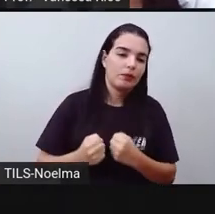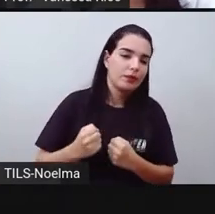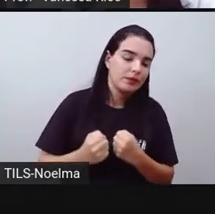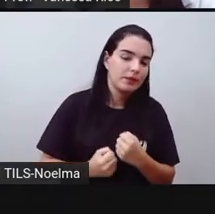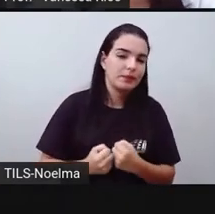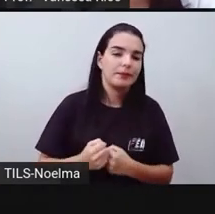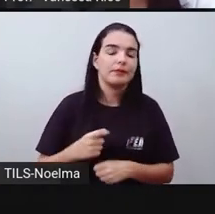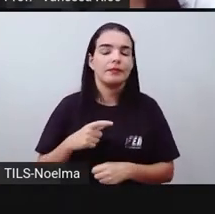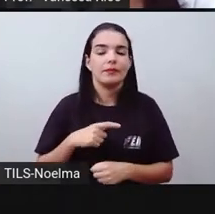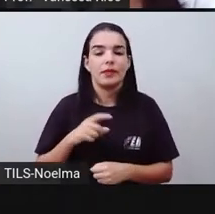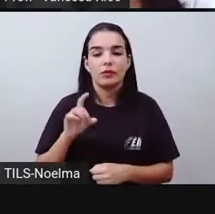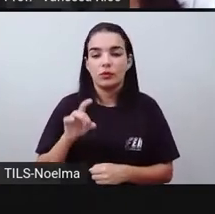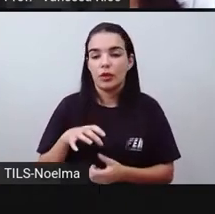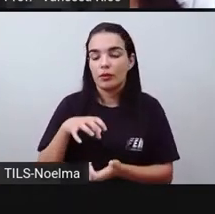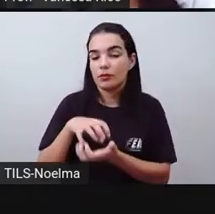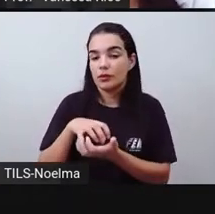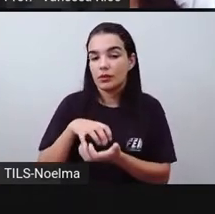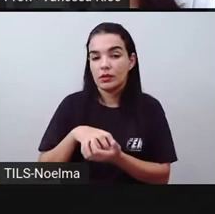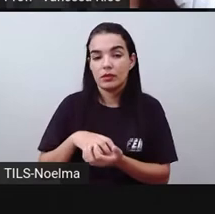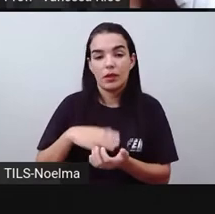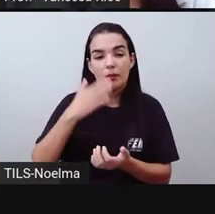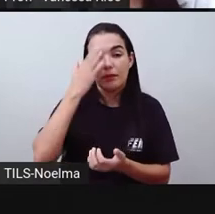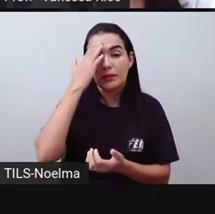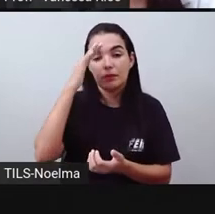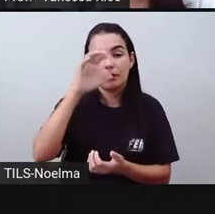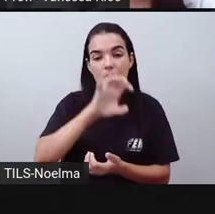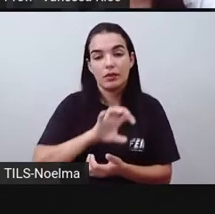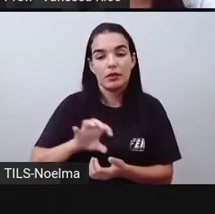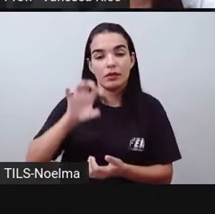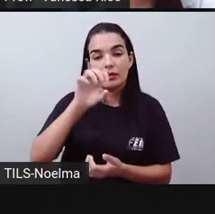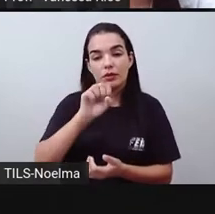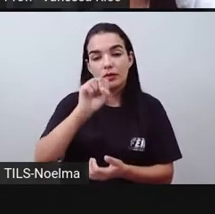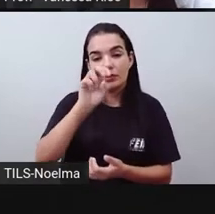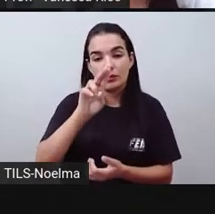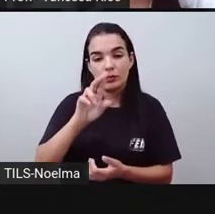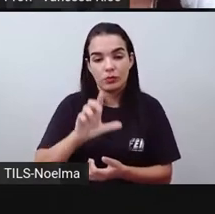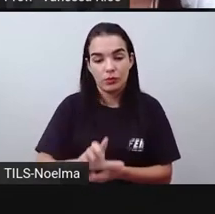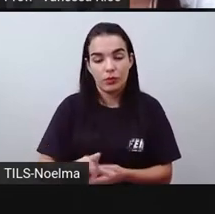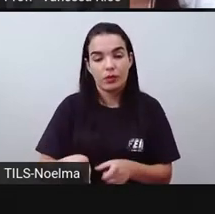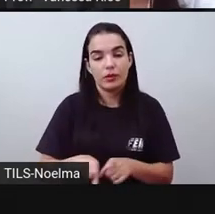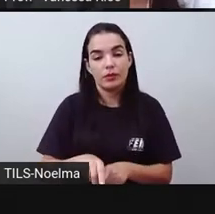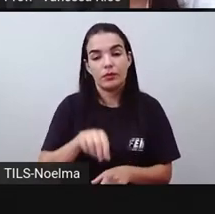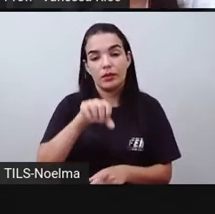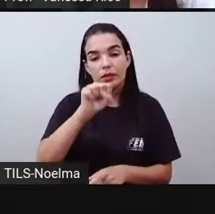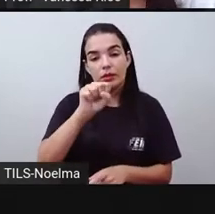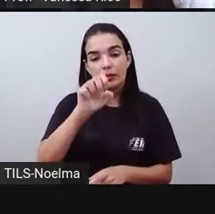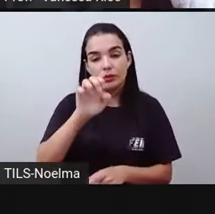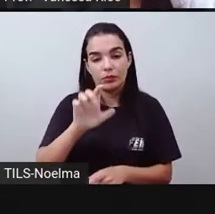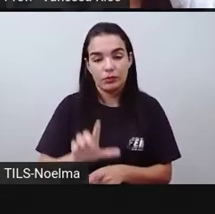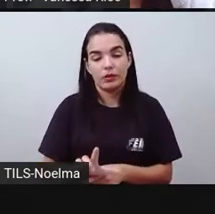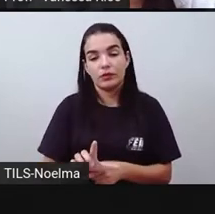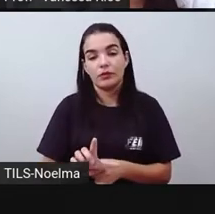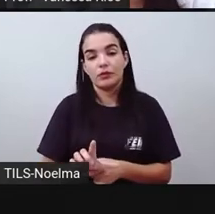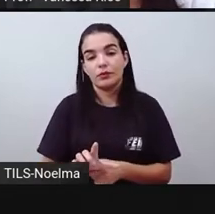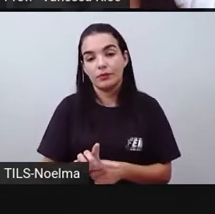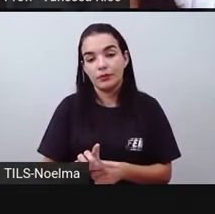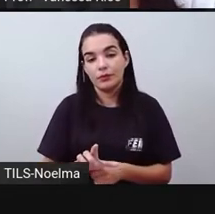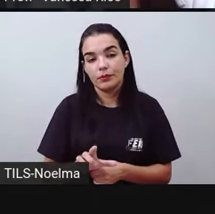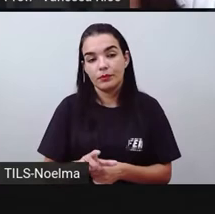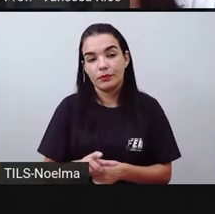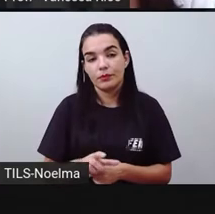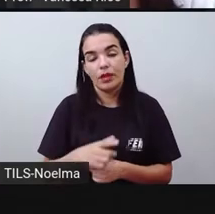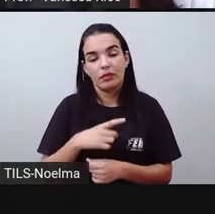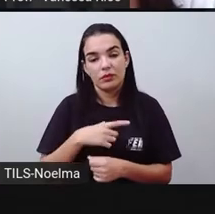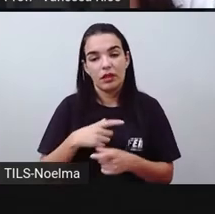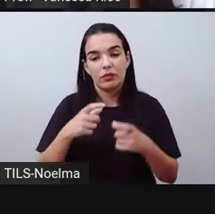concentrando principalmente na região sul e sudeste. Então, existem aí uma grande extensão que não possui